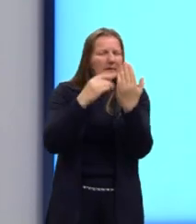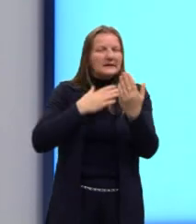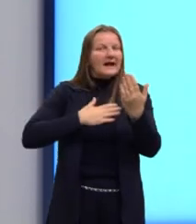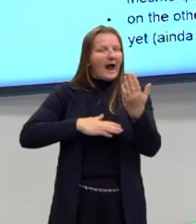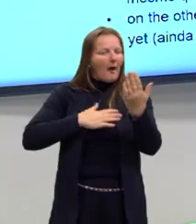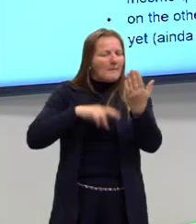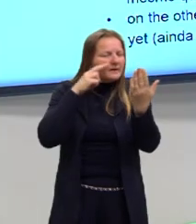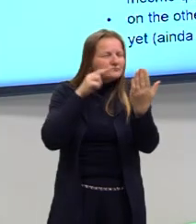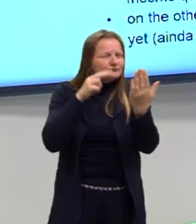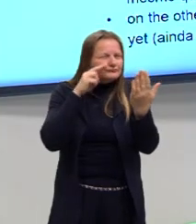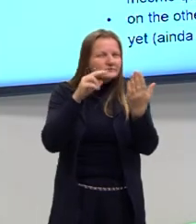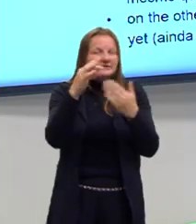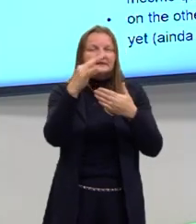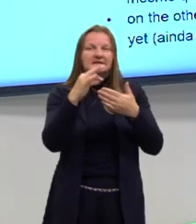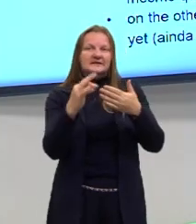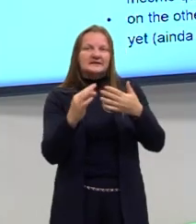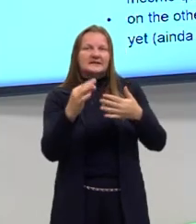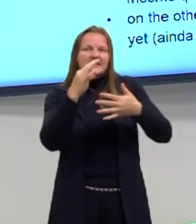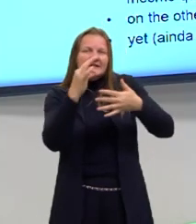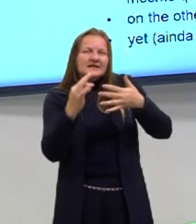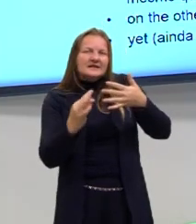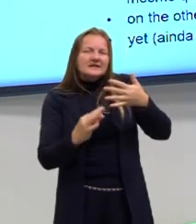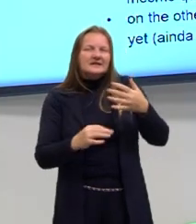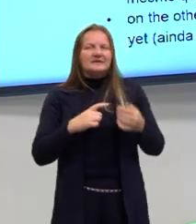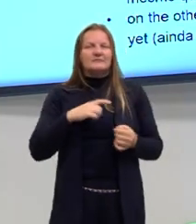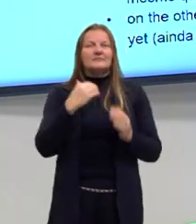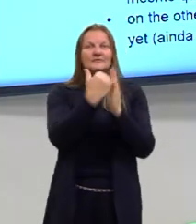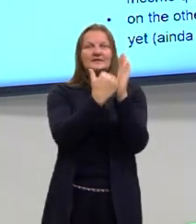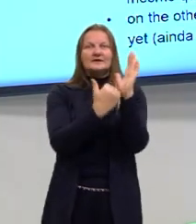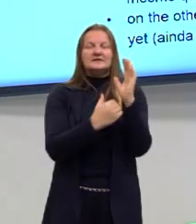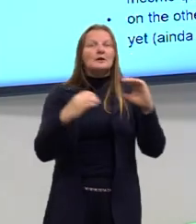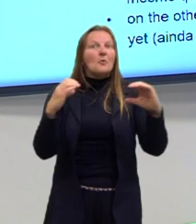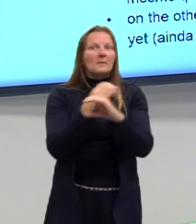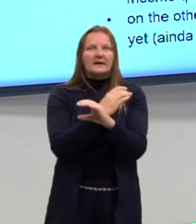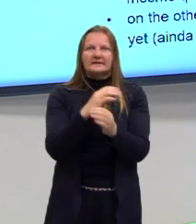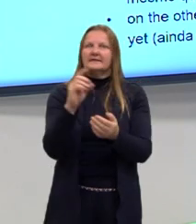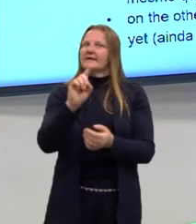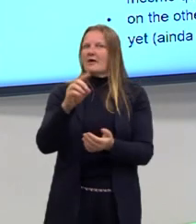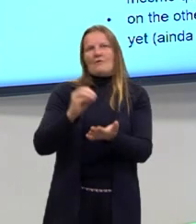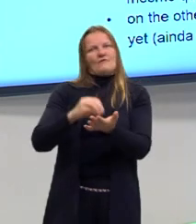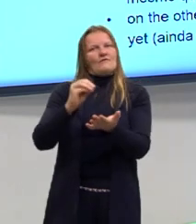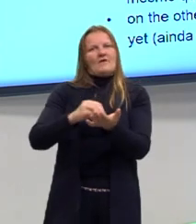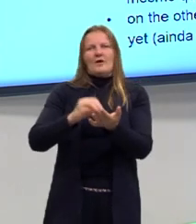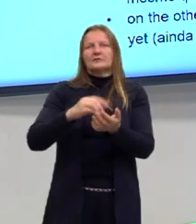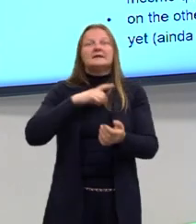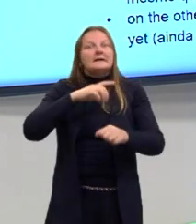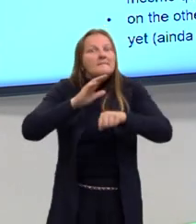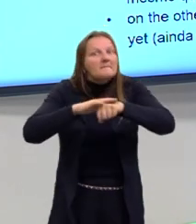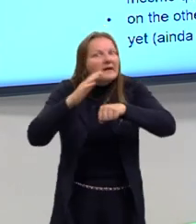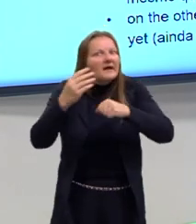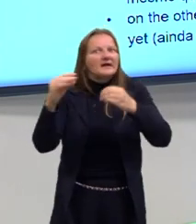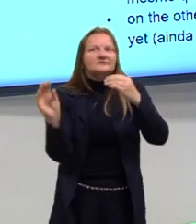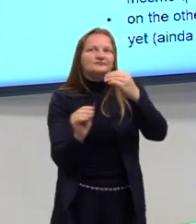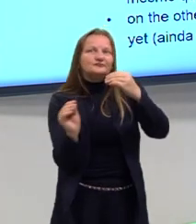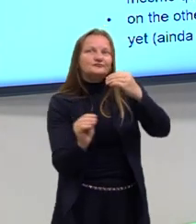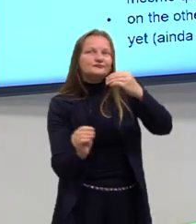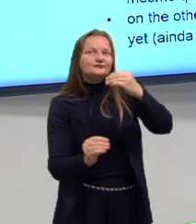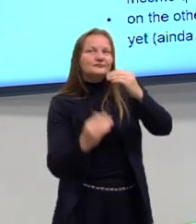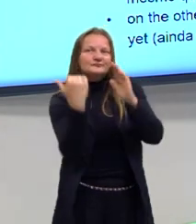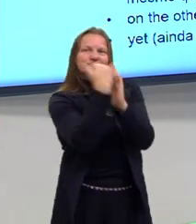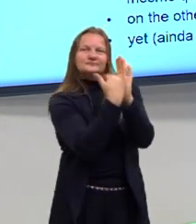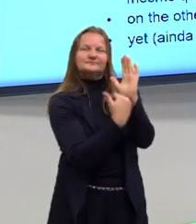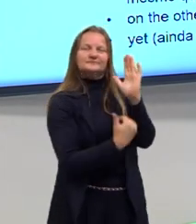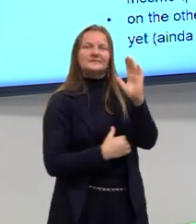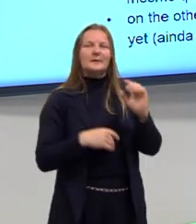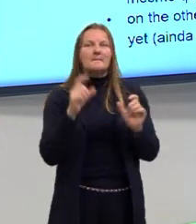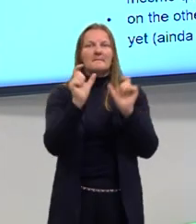calma, tá? Que essa lista, ela não está completa, tá, gente? Até porque se eu fosse colocar todas as